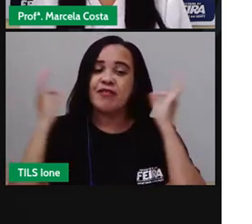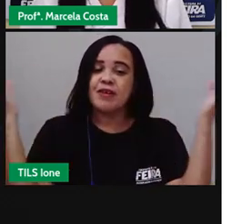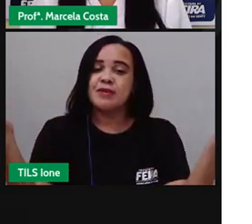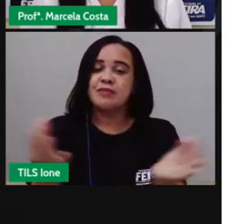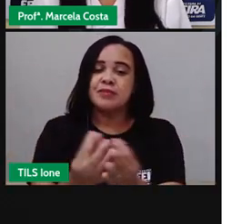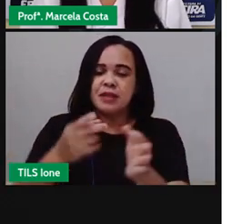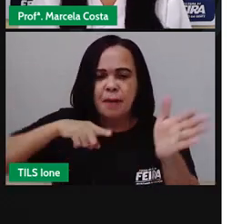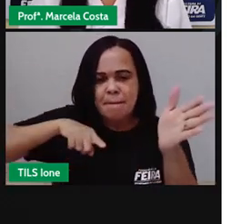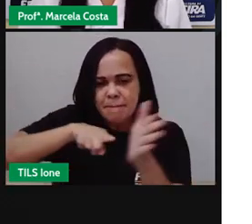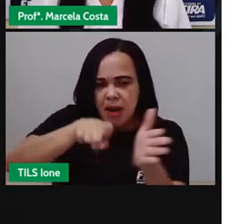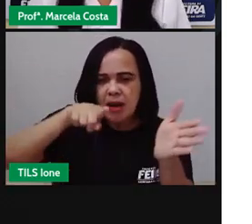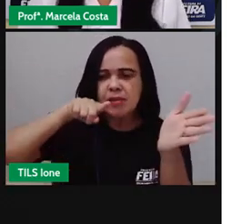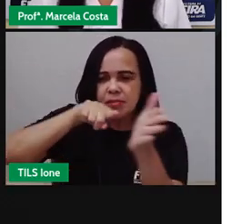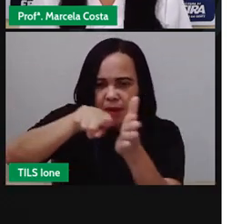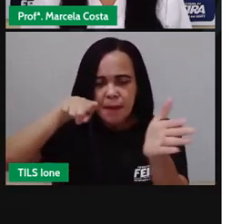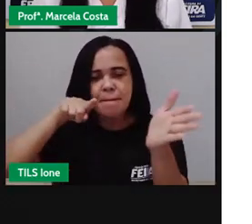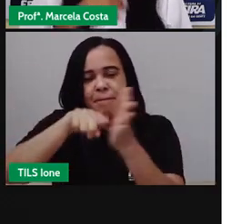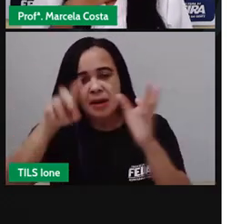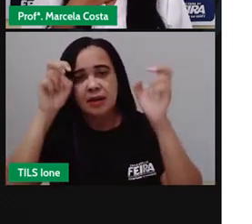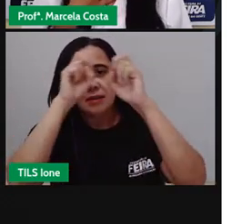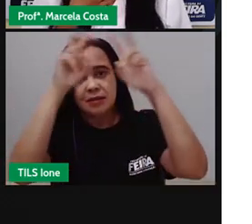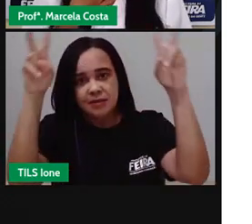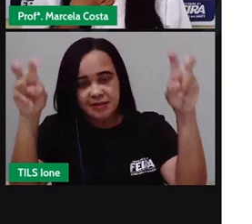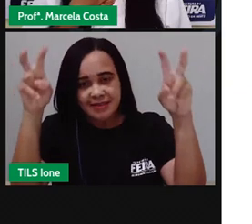algumas perguntas sobre o tema